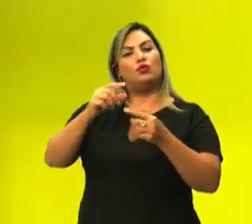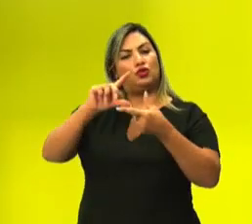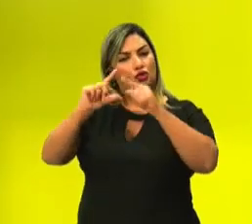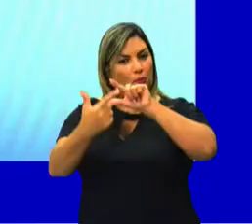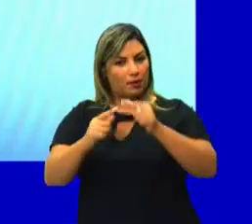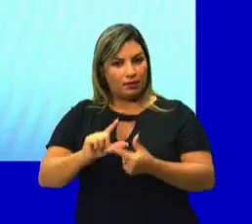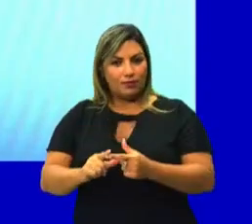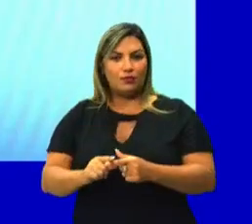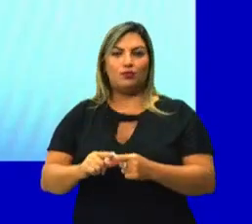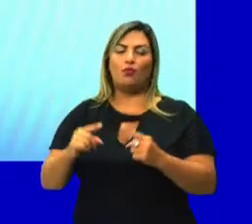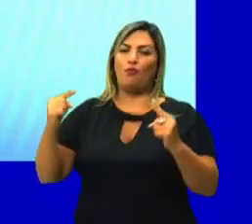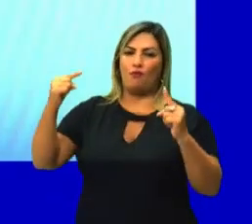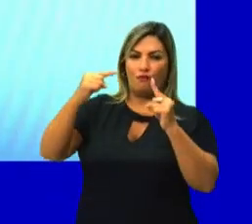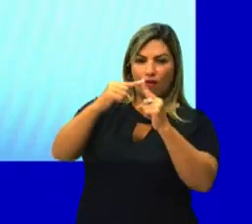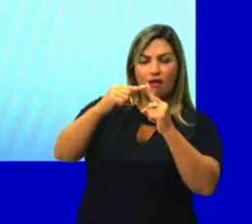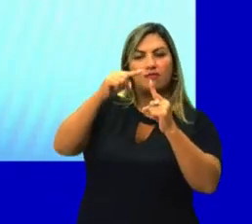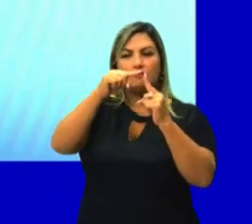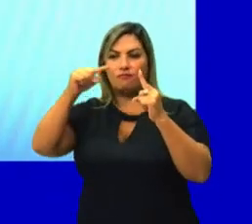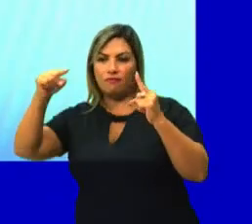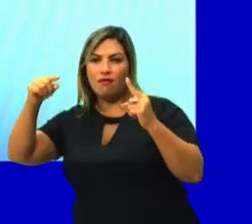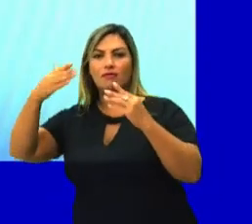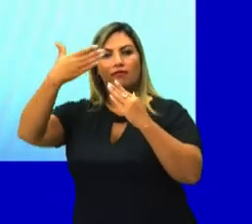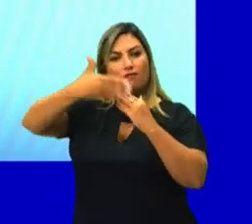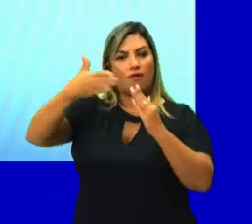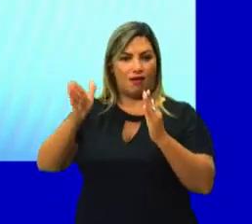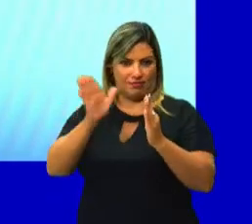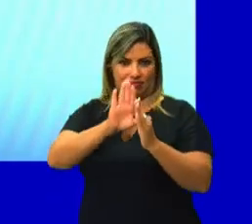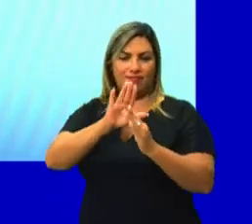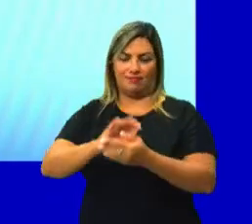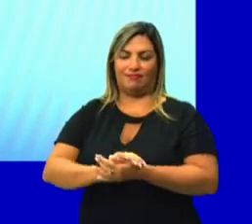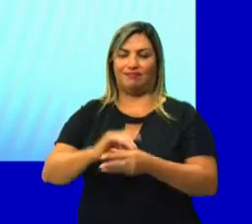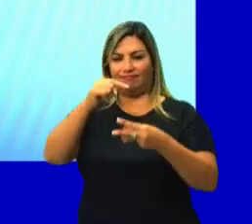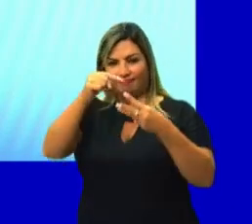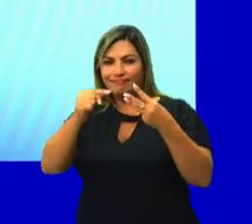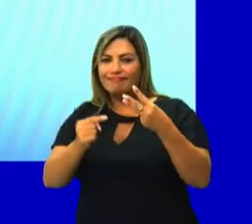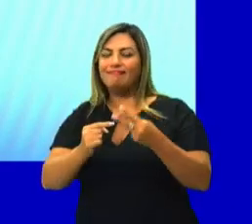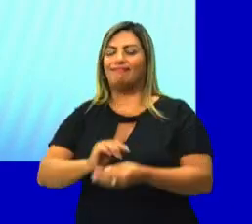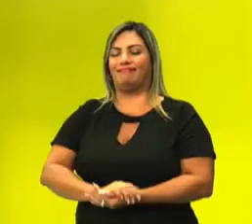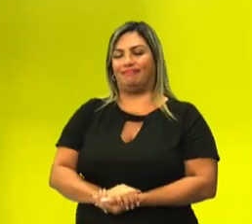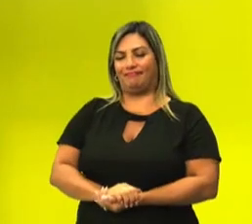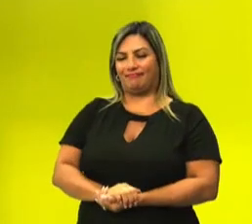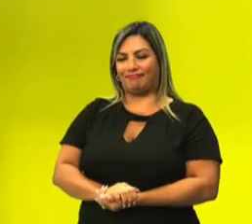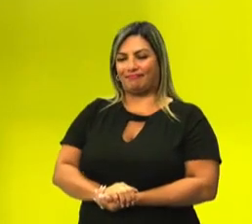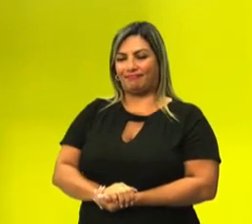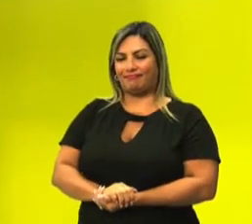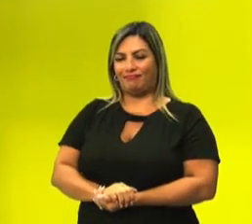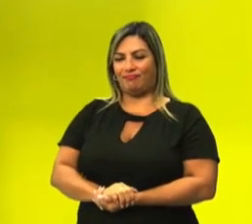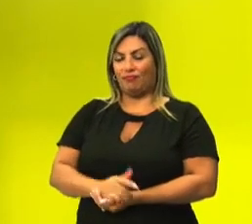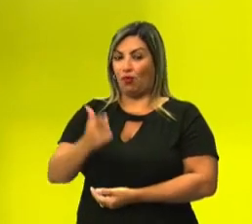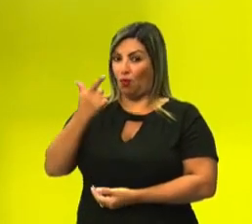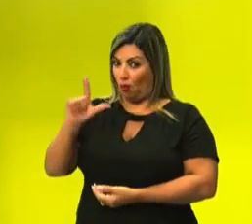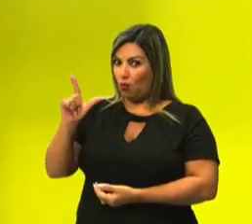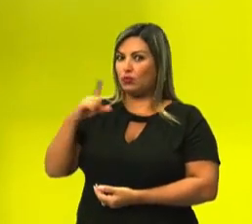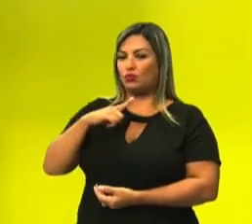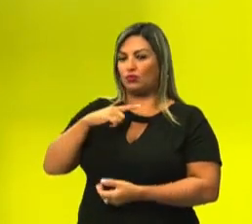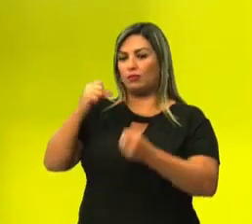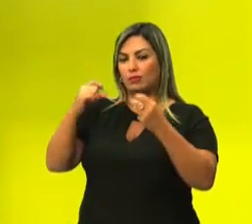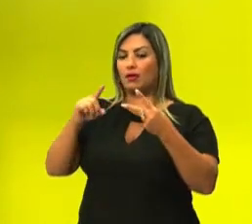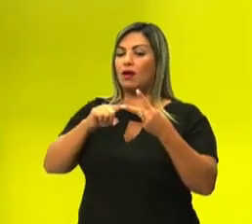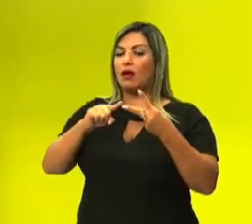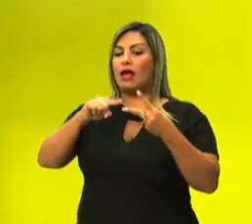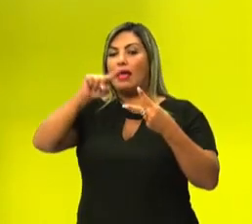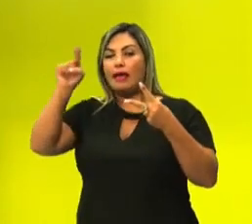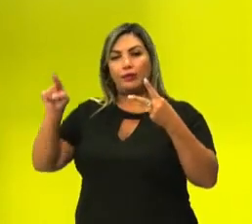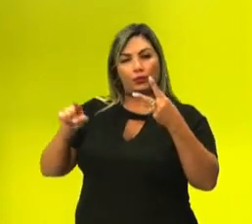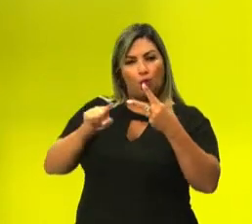que formam vértices e que formam faces, certo? Bem, o outro segmento que a gente vai falar são